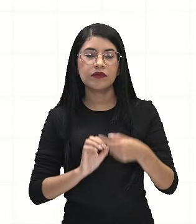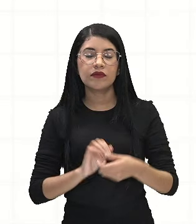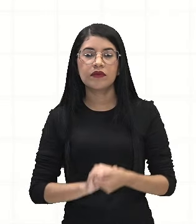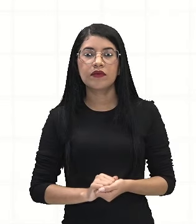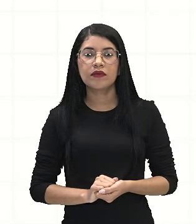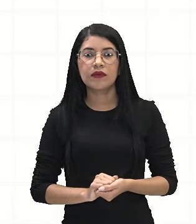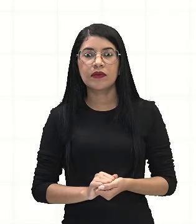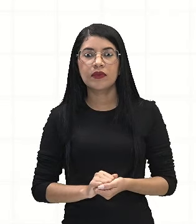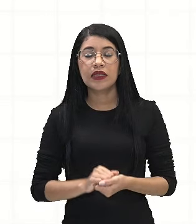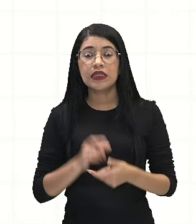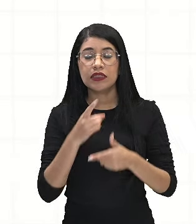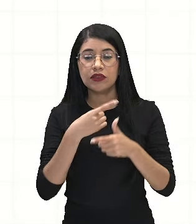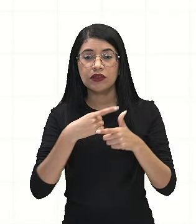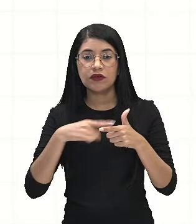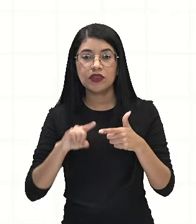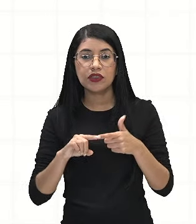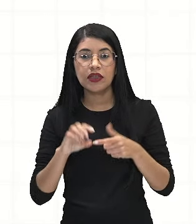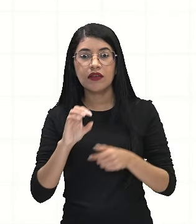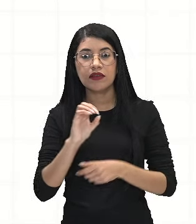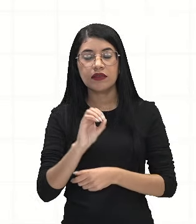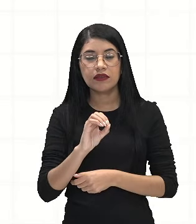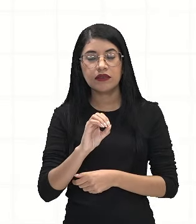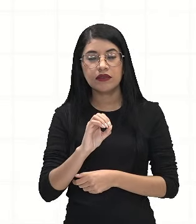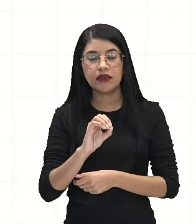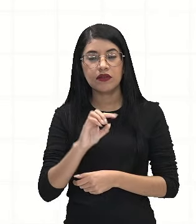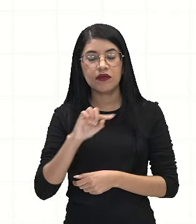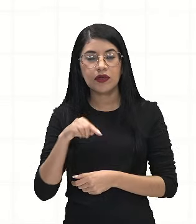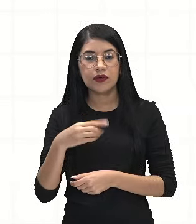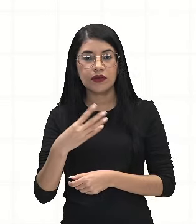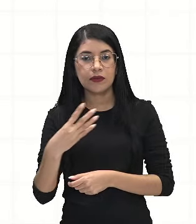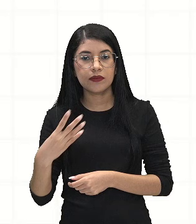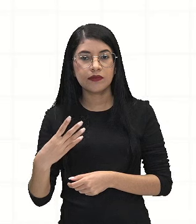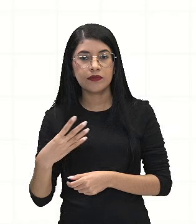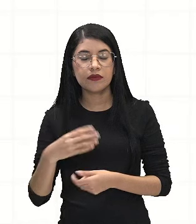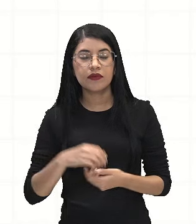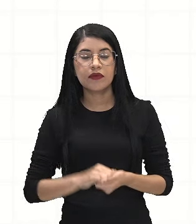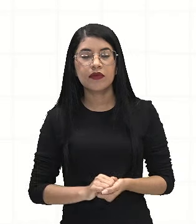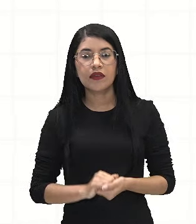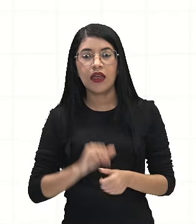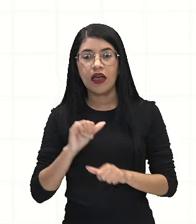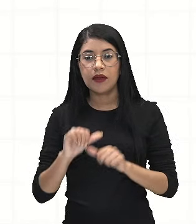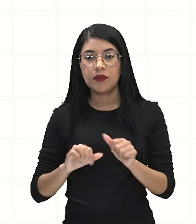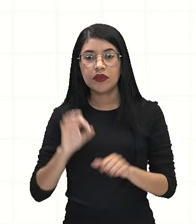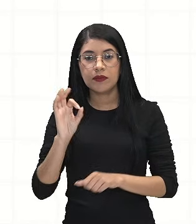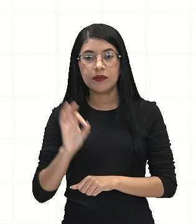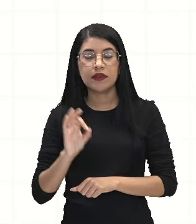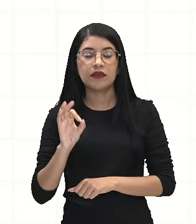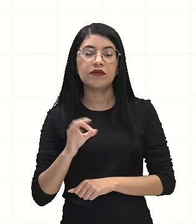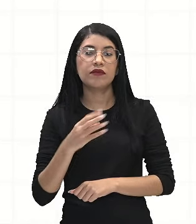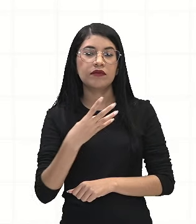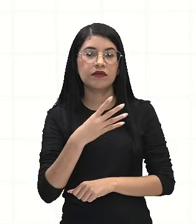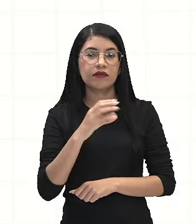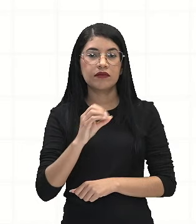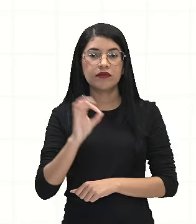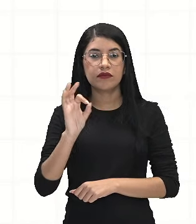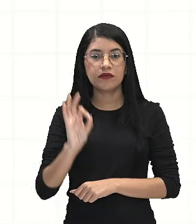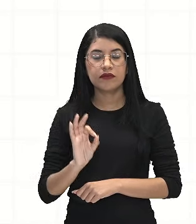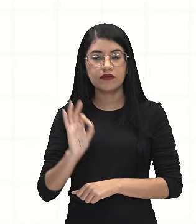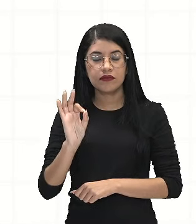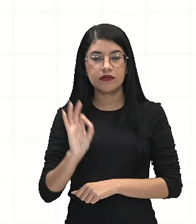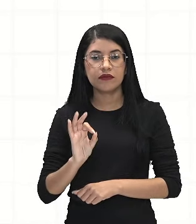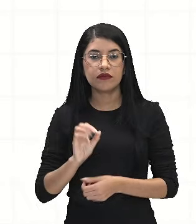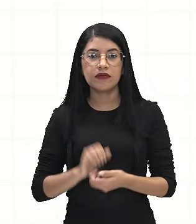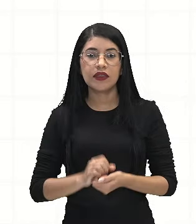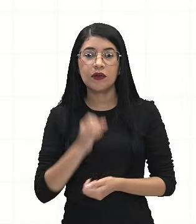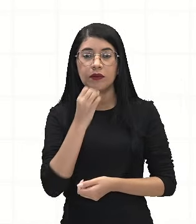Se fizer essa divisão, vai dar 0,4. Aí 0,4 vezes 100 vai dar 40%. Então, a